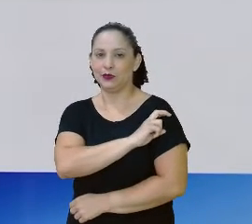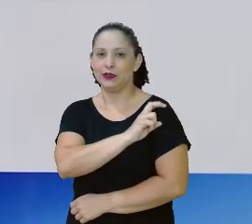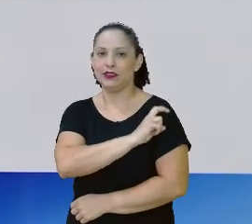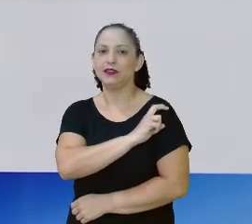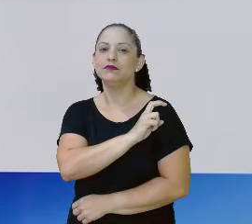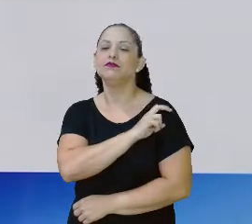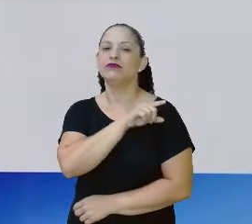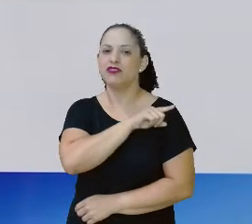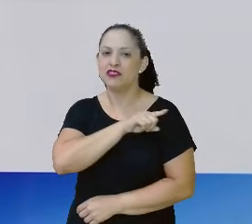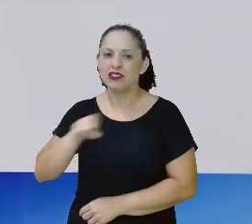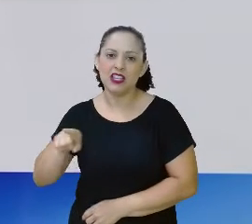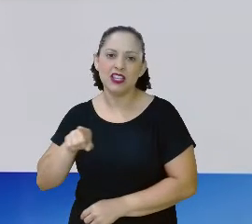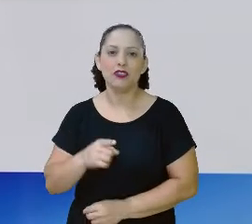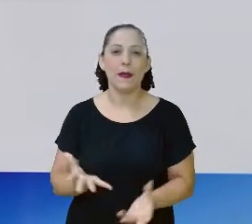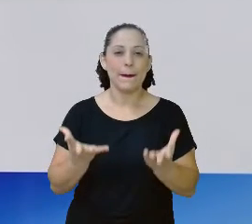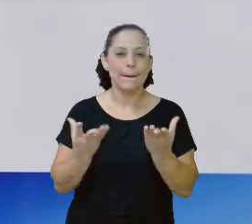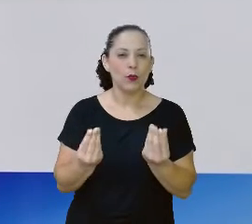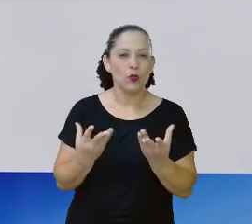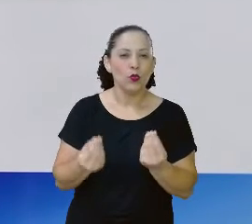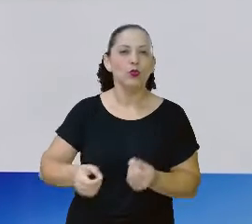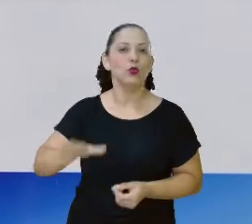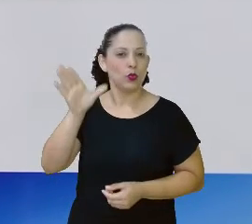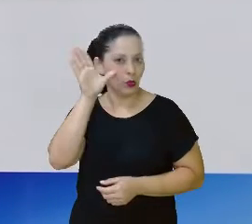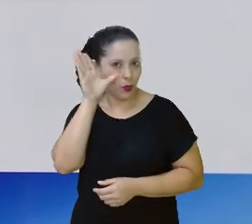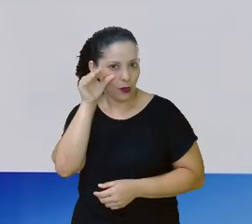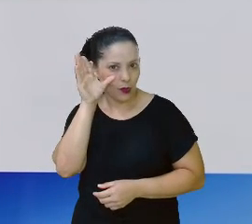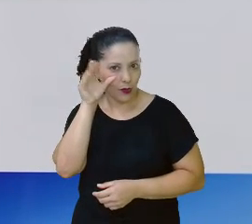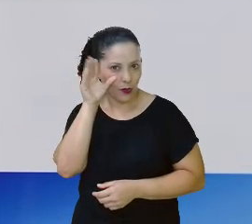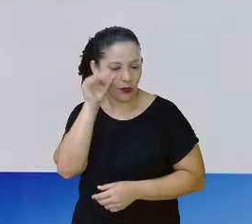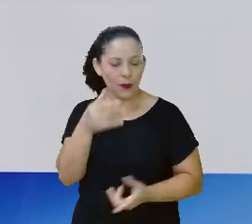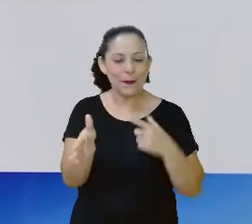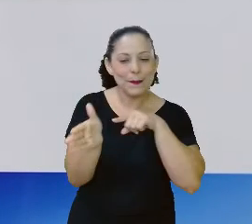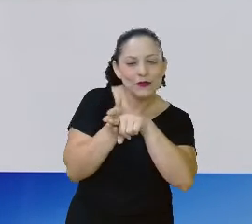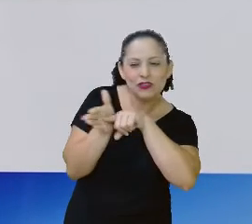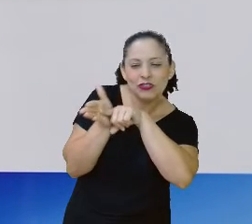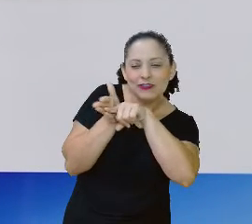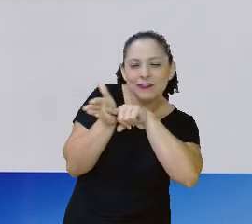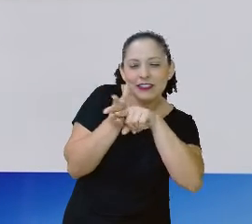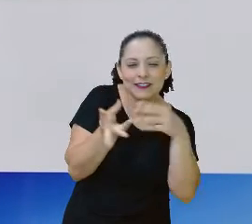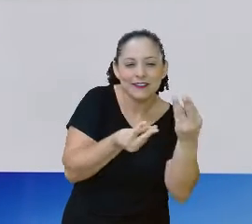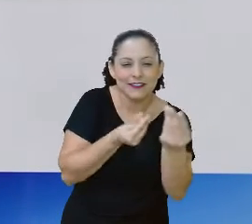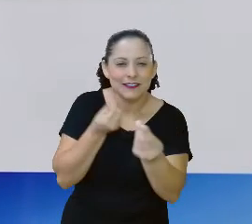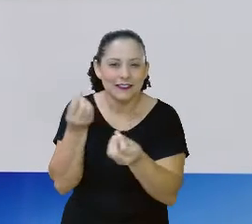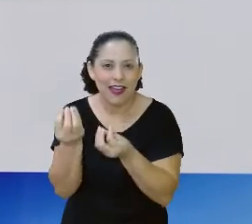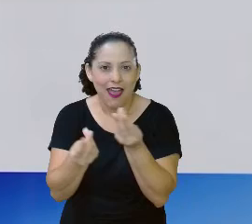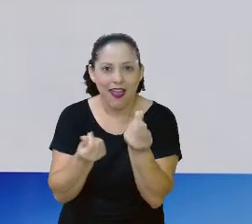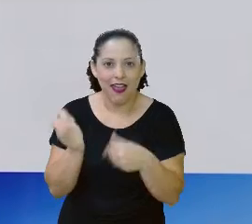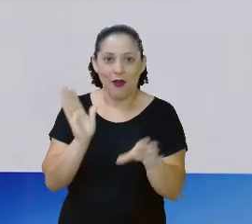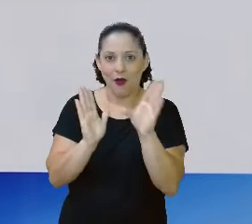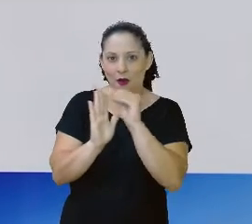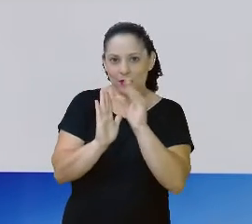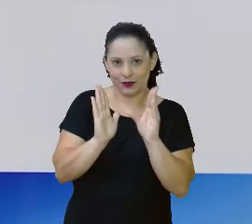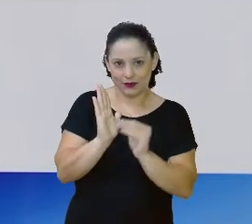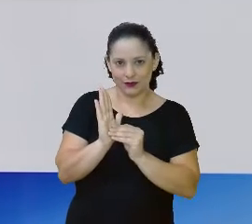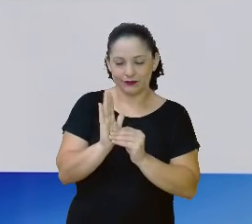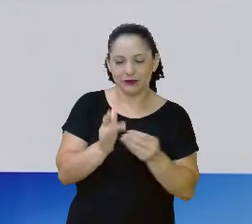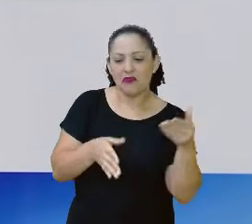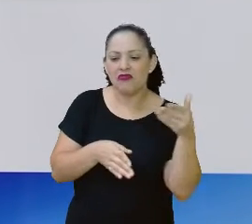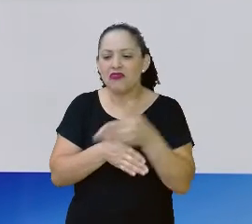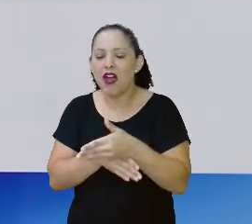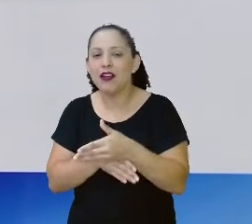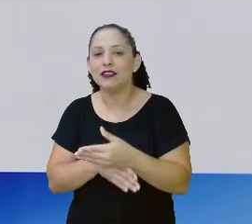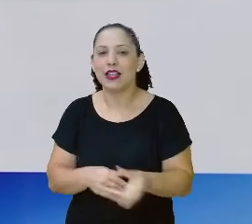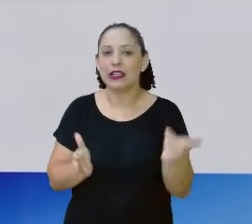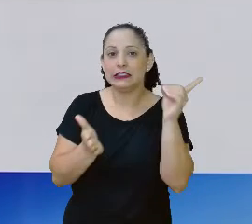são estudantes pesquisadores, gostam de entrar fundo no conteúdo. Então, você vai lá e pega